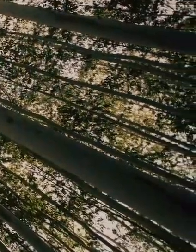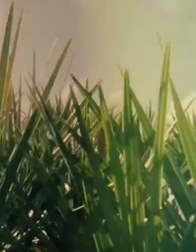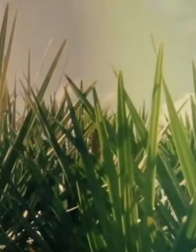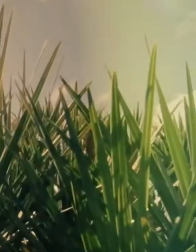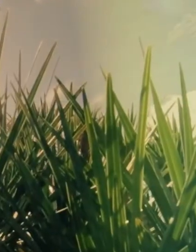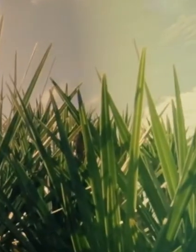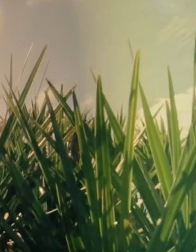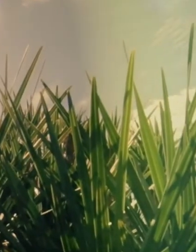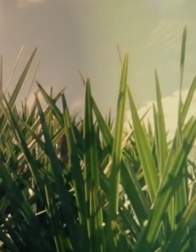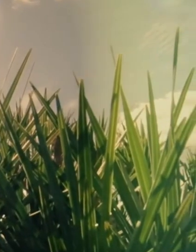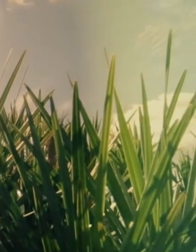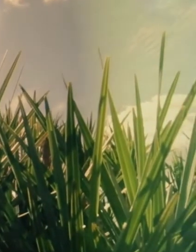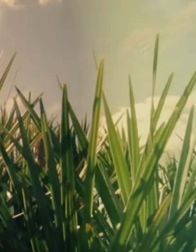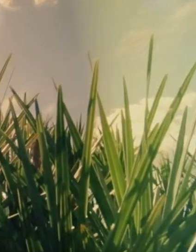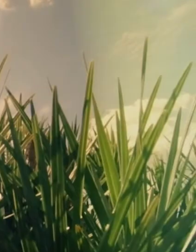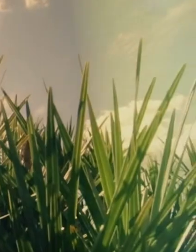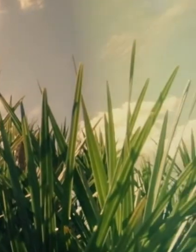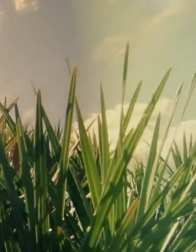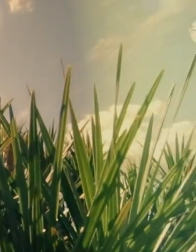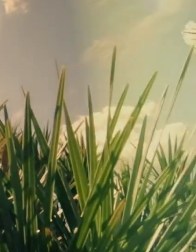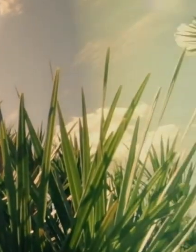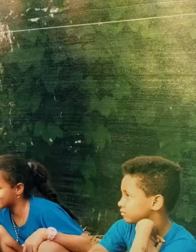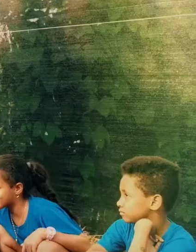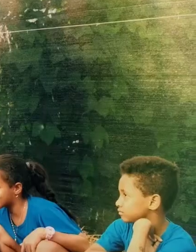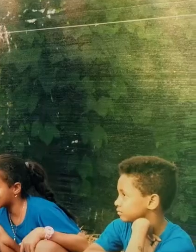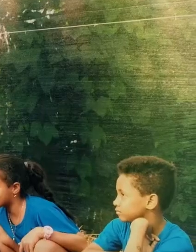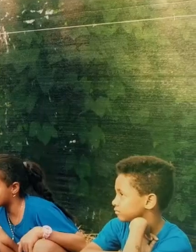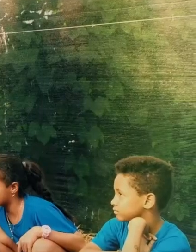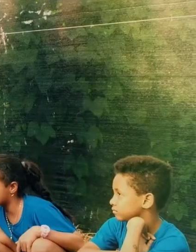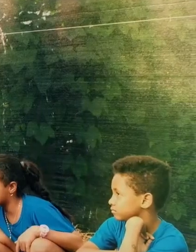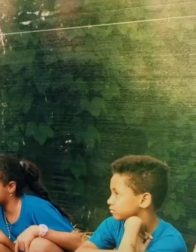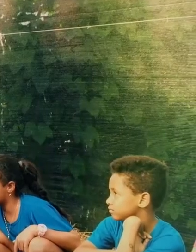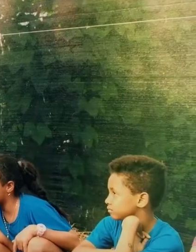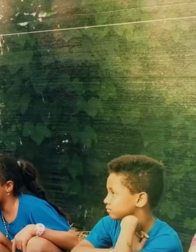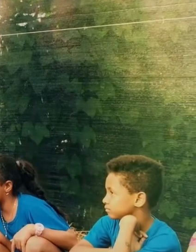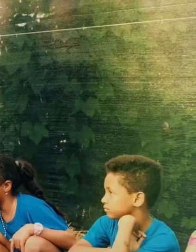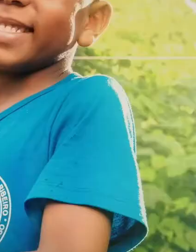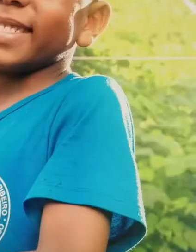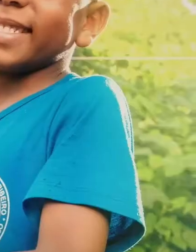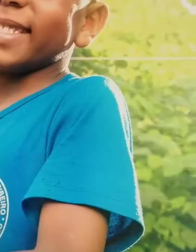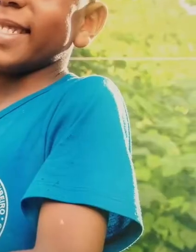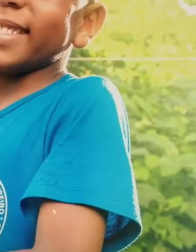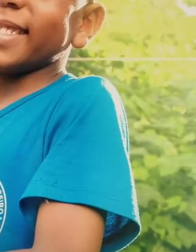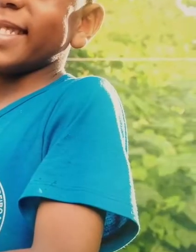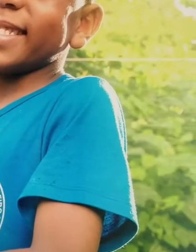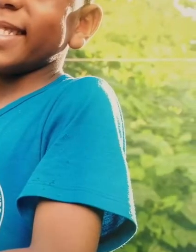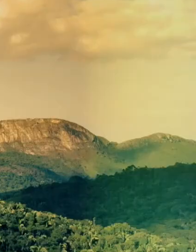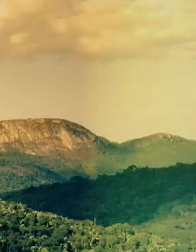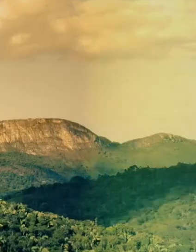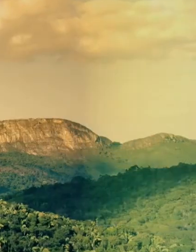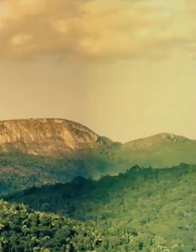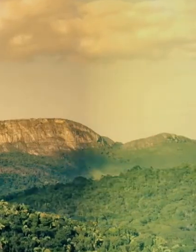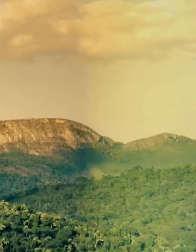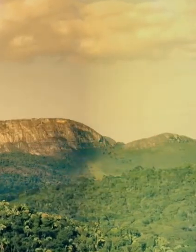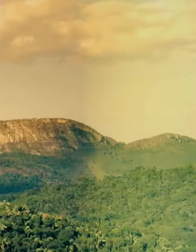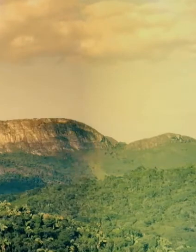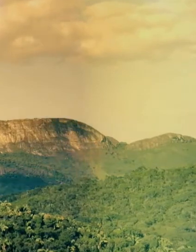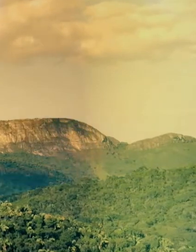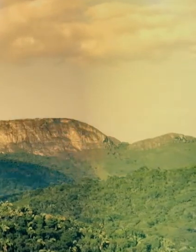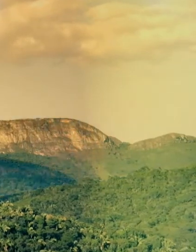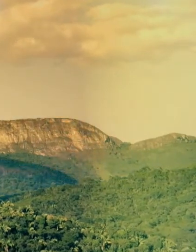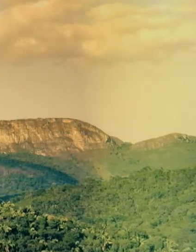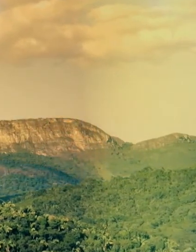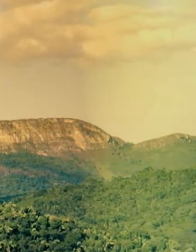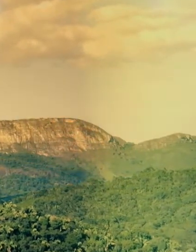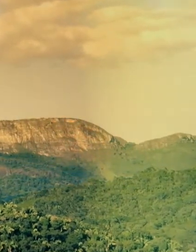Temos como meta sermos líderes globais em mineração sustentável. Isso significa, por exemplo, sermos